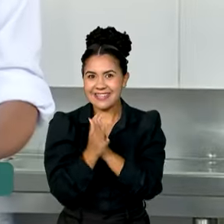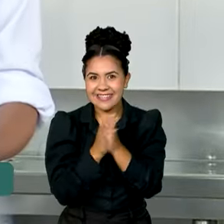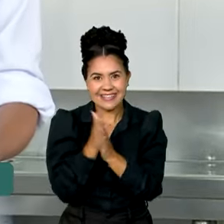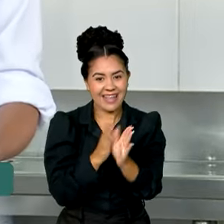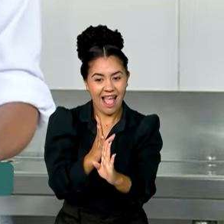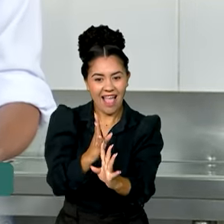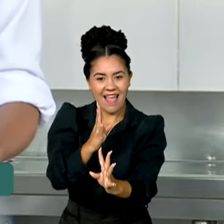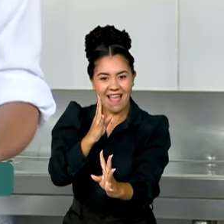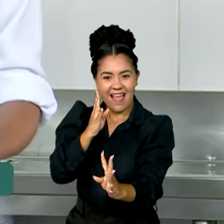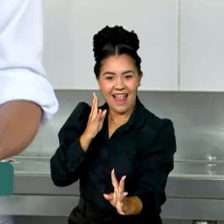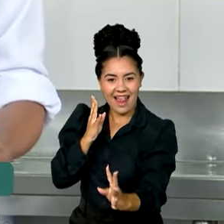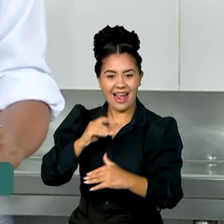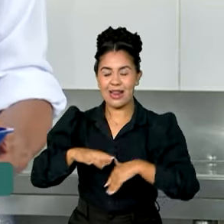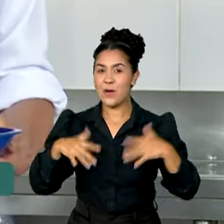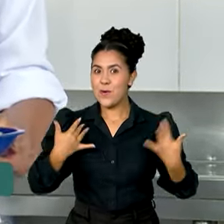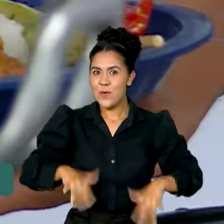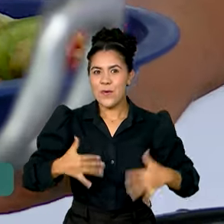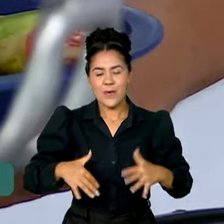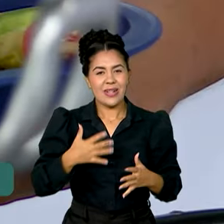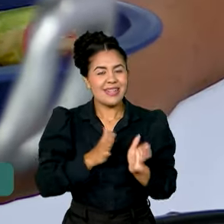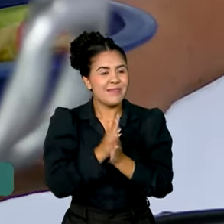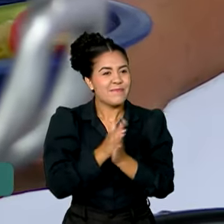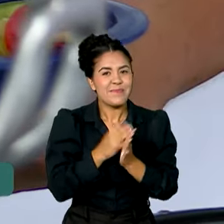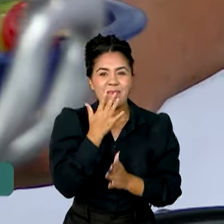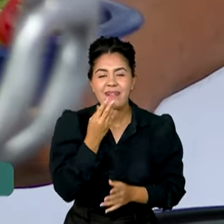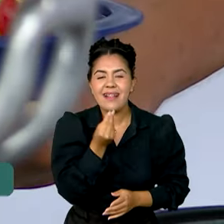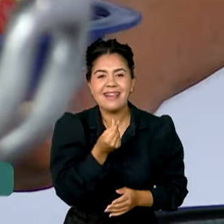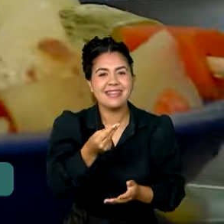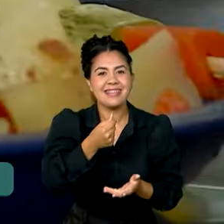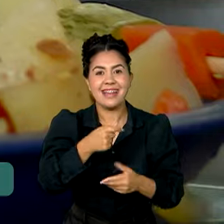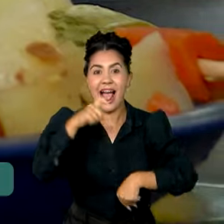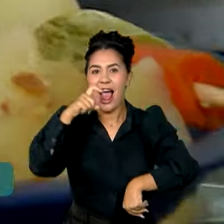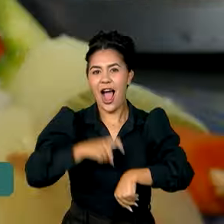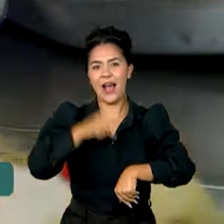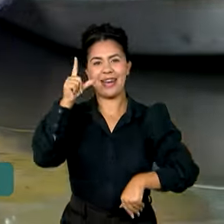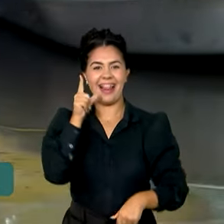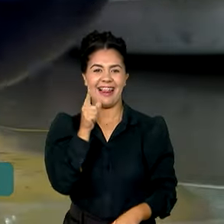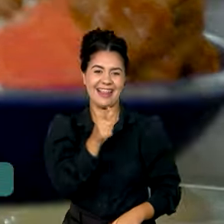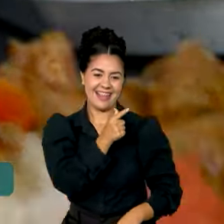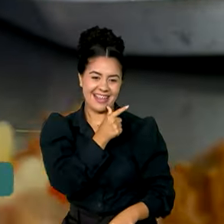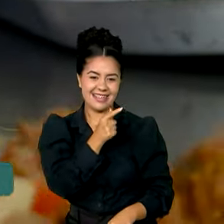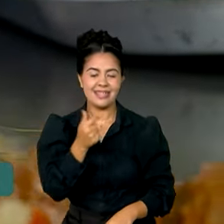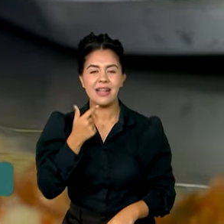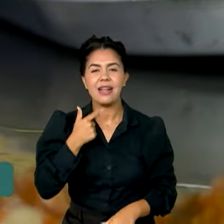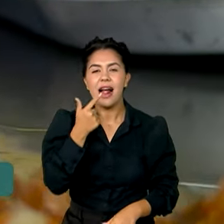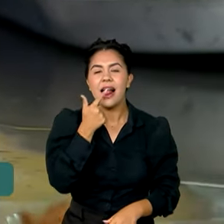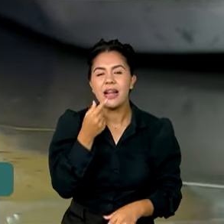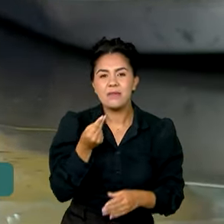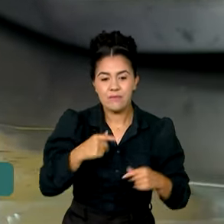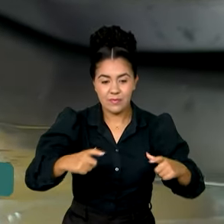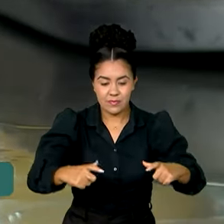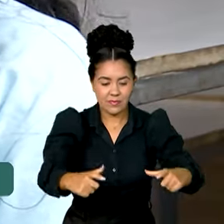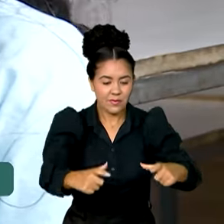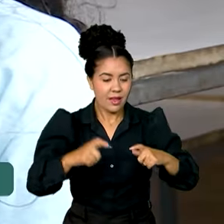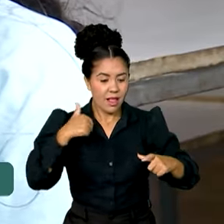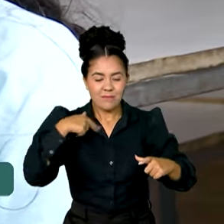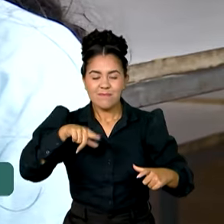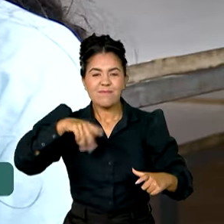O motivo é irresistível. A hora do lanche chegou. Na ponta da língua, o prato preferido.